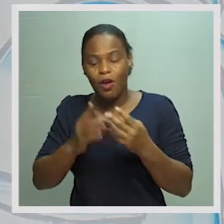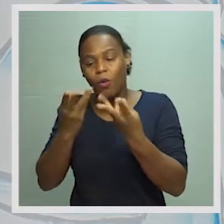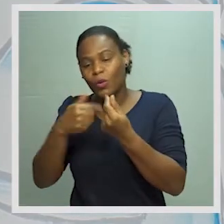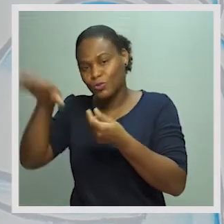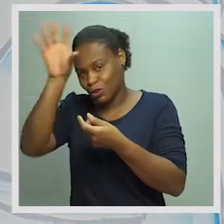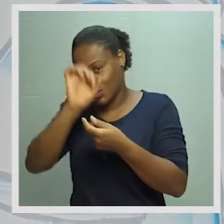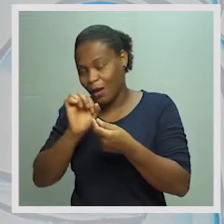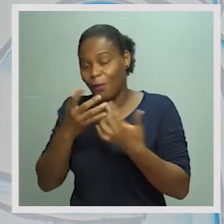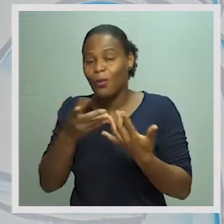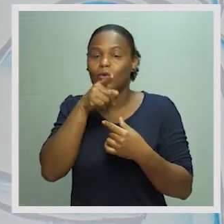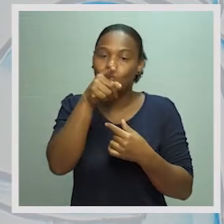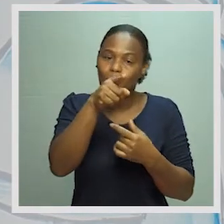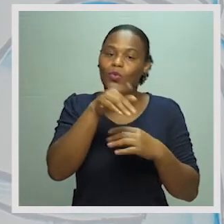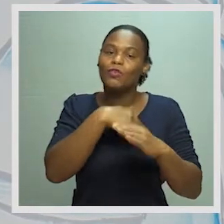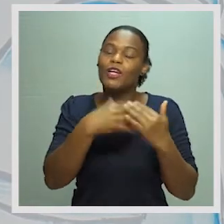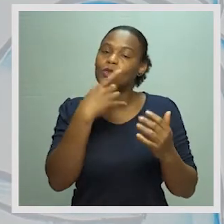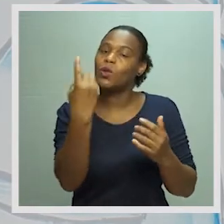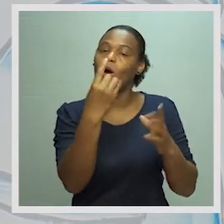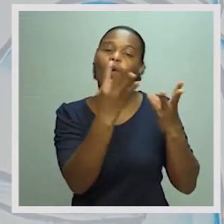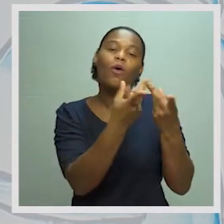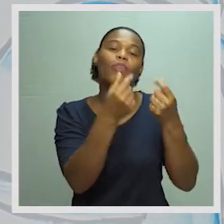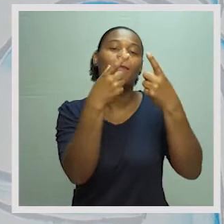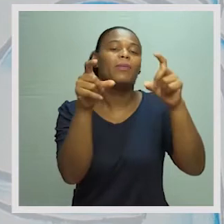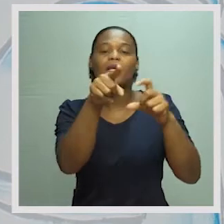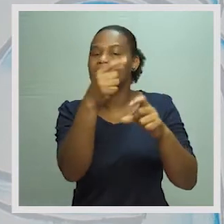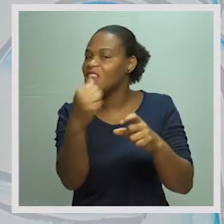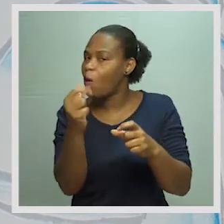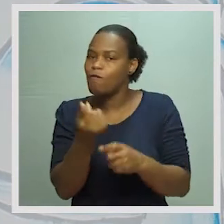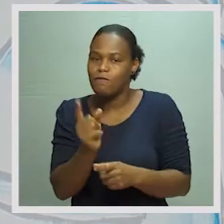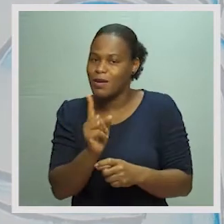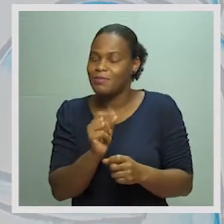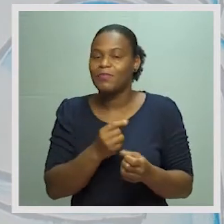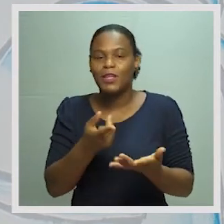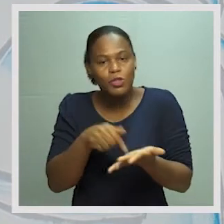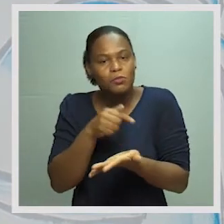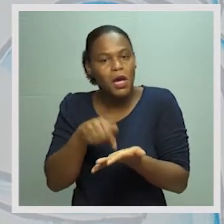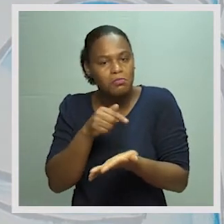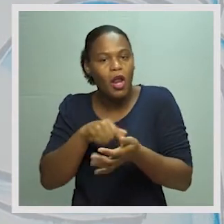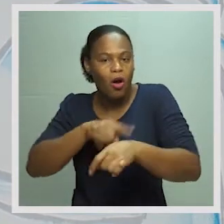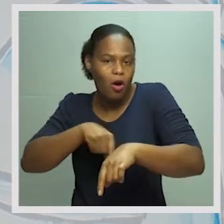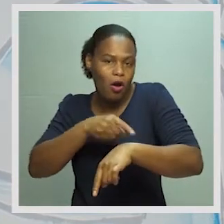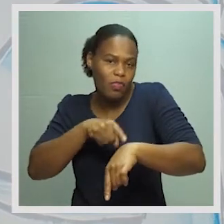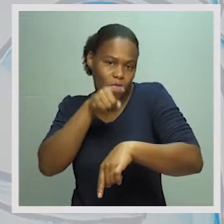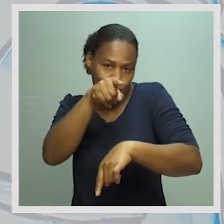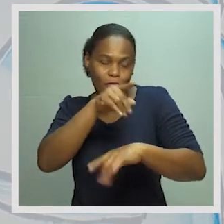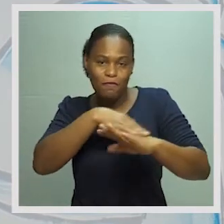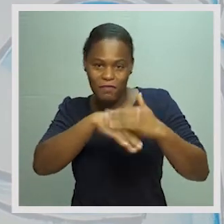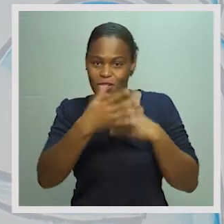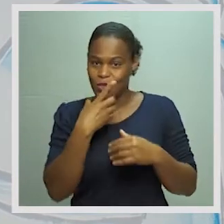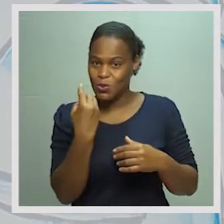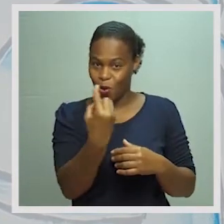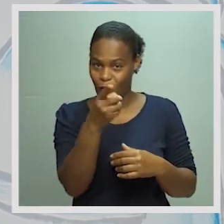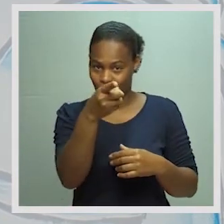Estado. Agora vocês vão fazer a conta das empresas não financeiras. Vou esperar um bocadinho para dar tempo para